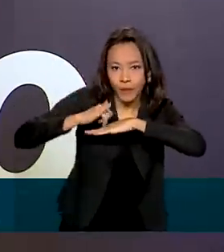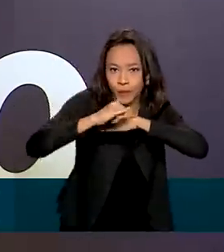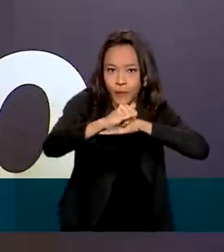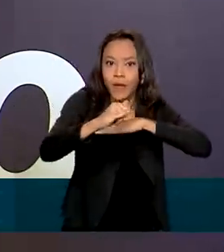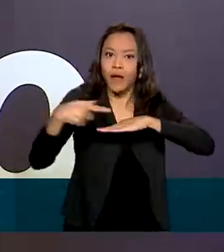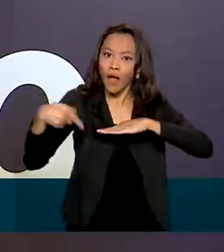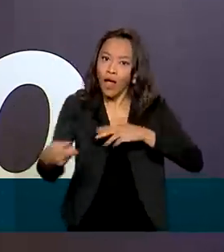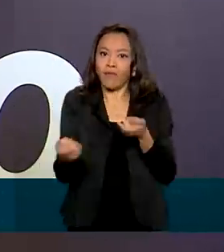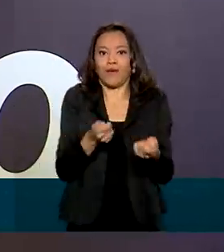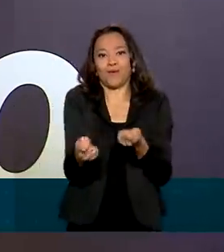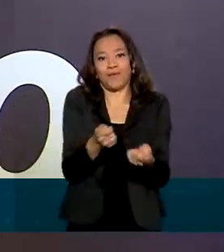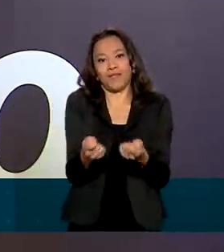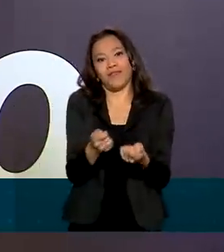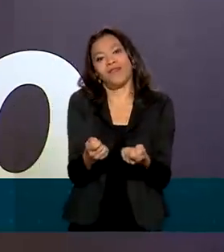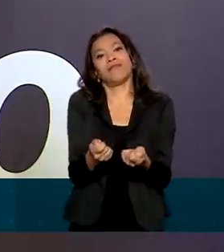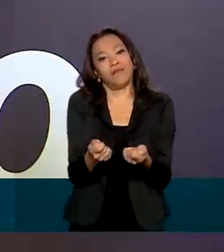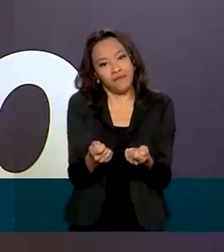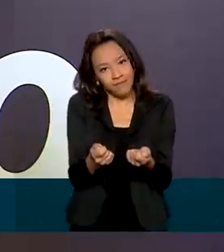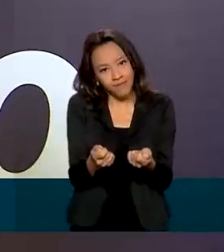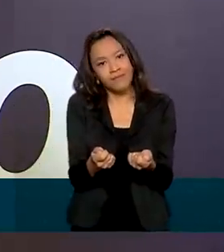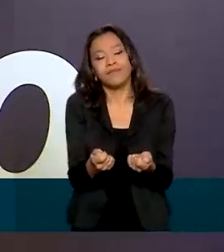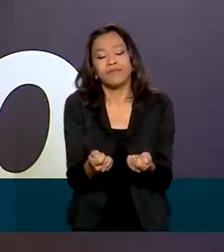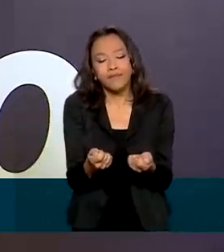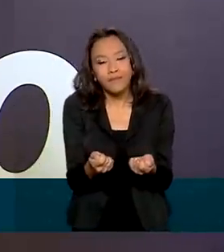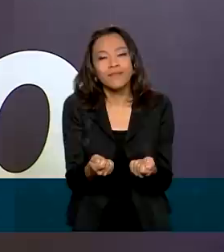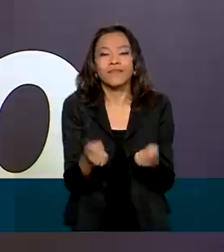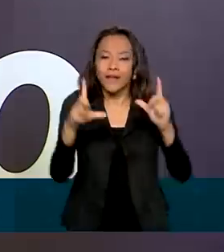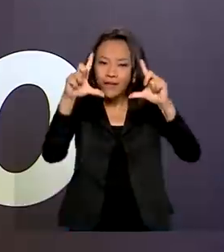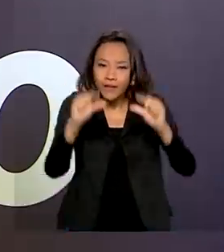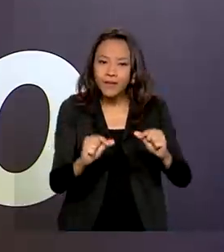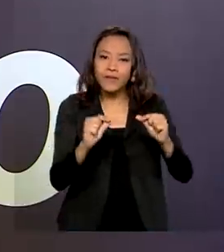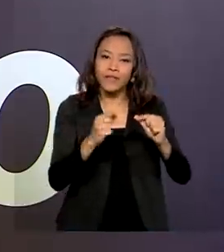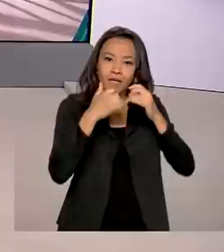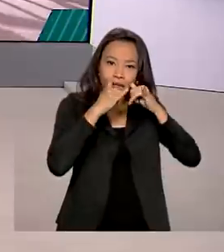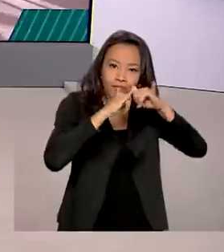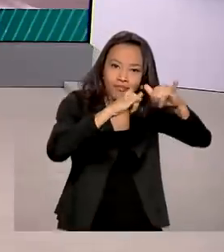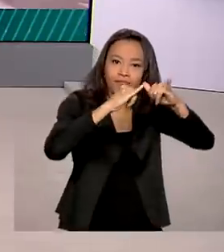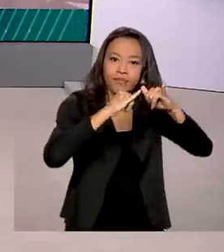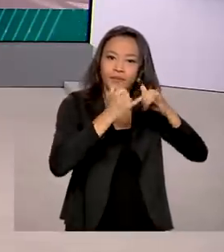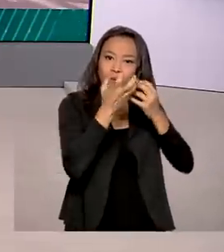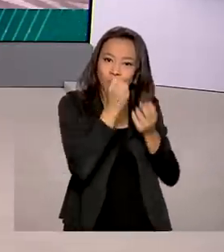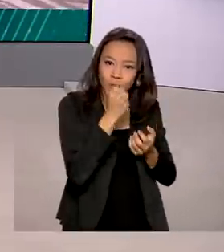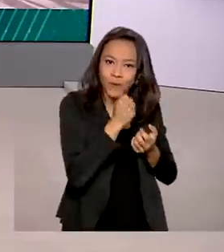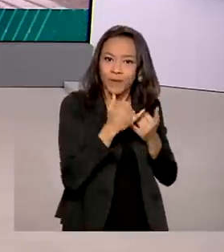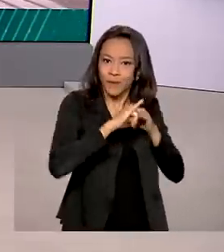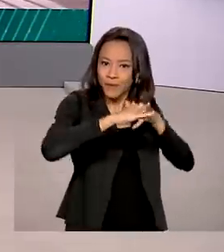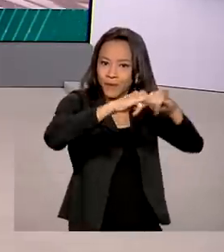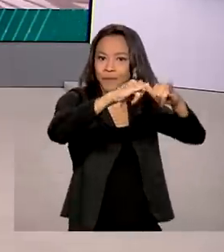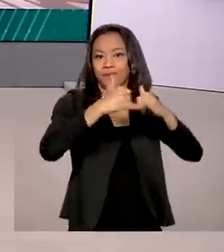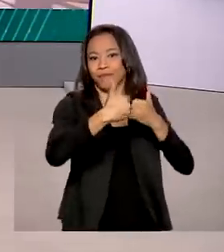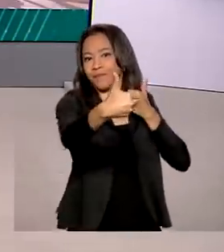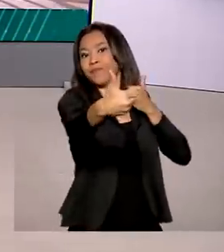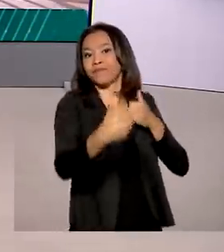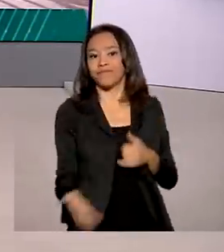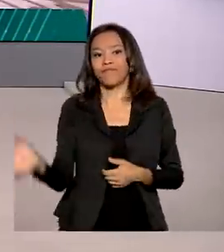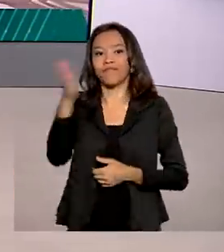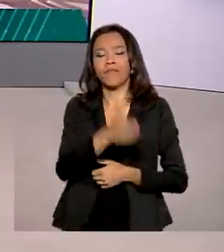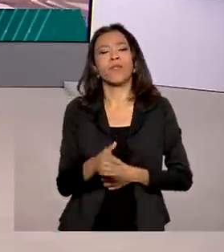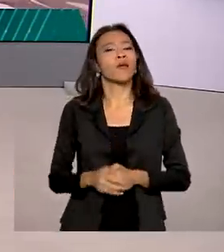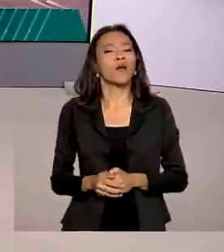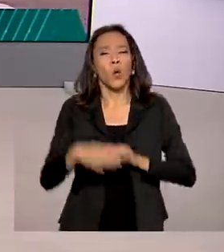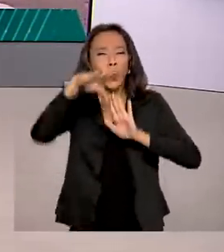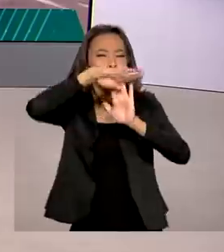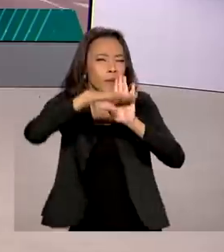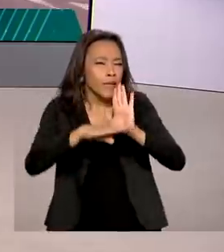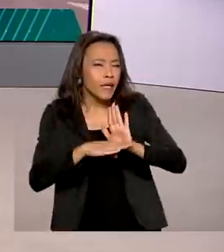economizar via a redução da conta de luz. O programa Ilumina Pantanal, que leva a